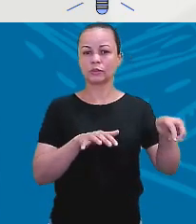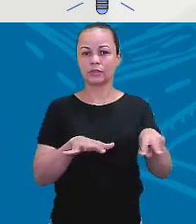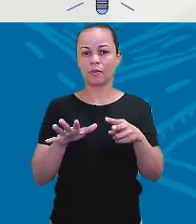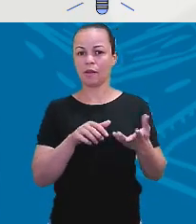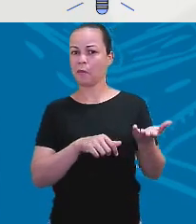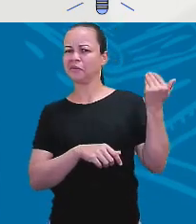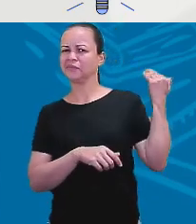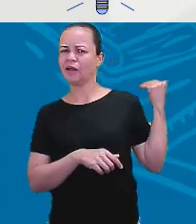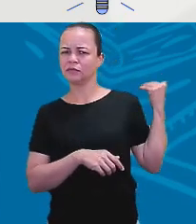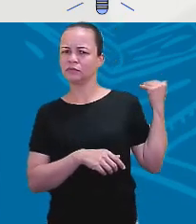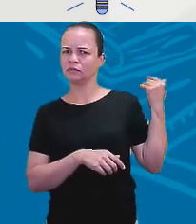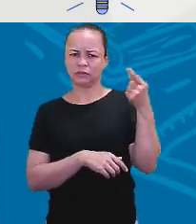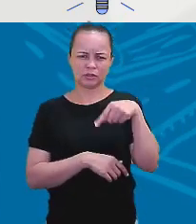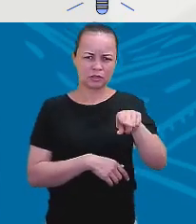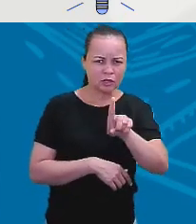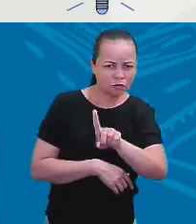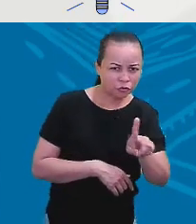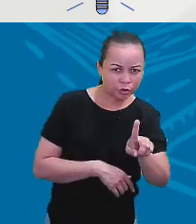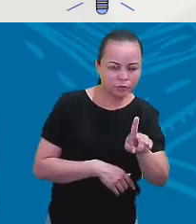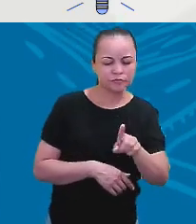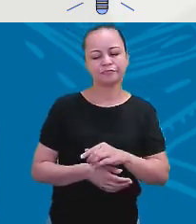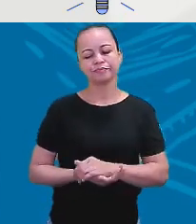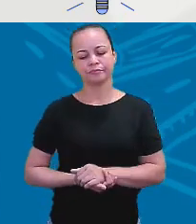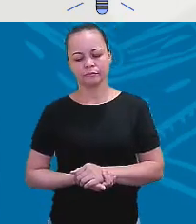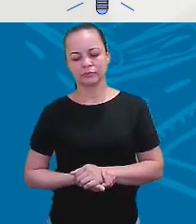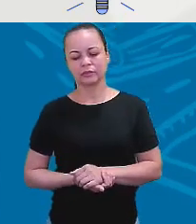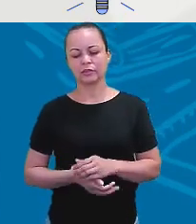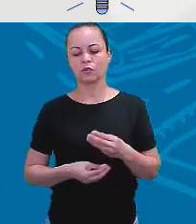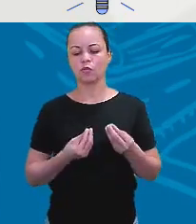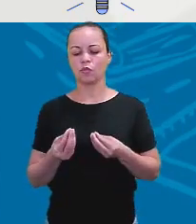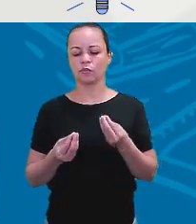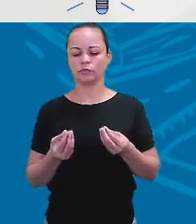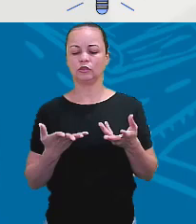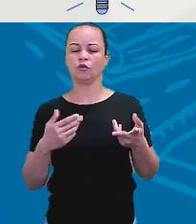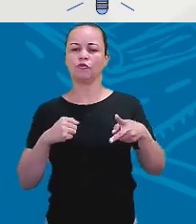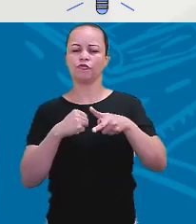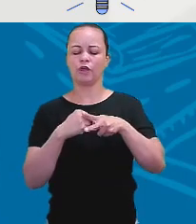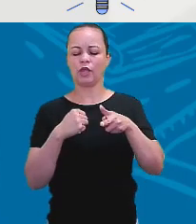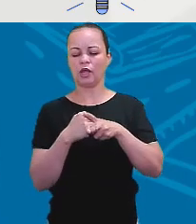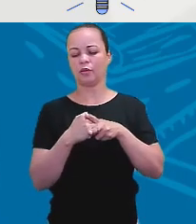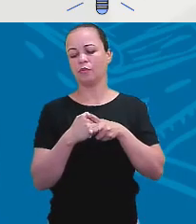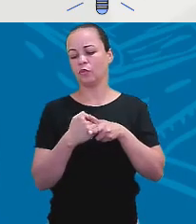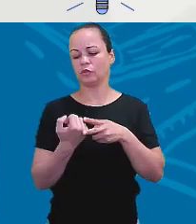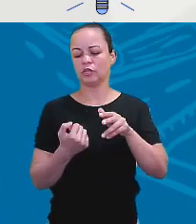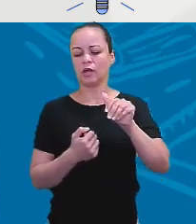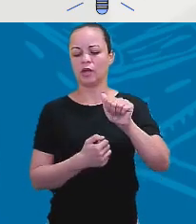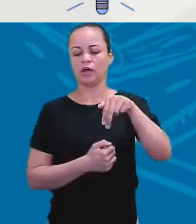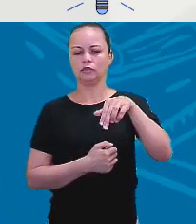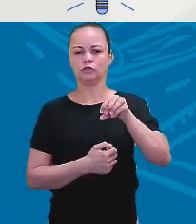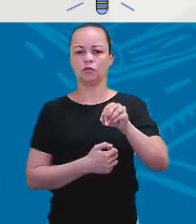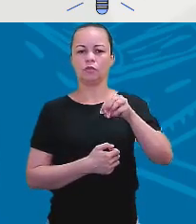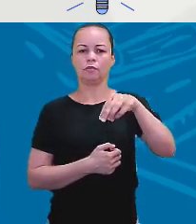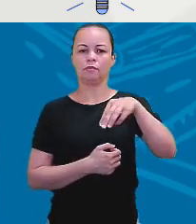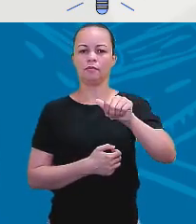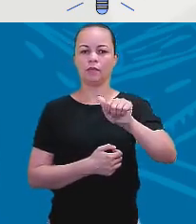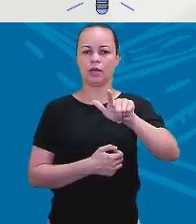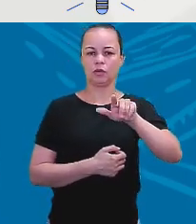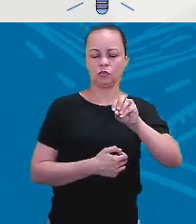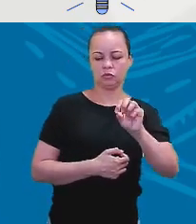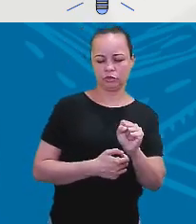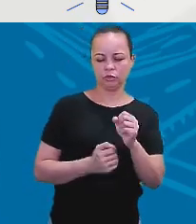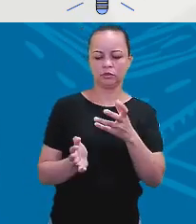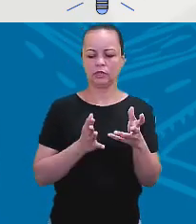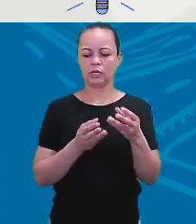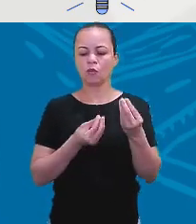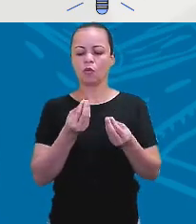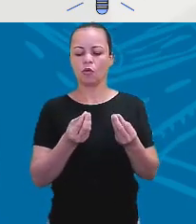Quando houver verbos anômalos, verbos anômalos, verbos modais, é o caso do verbo can,